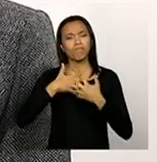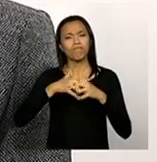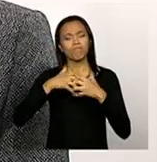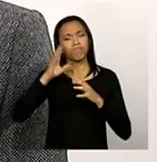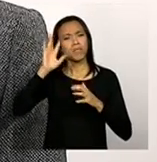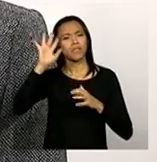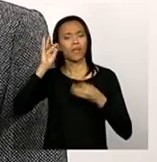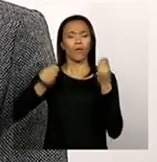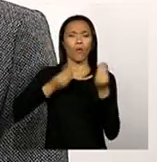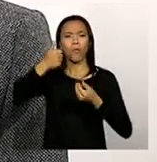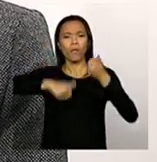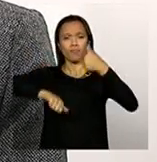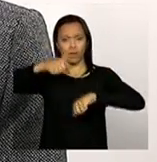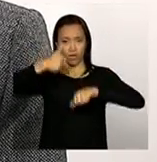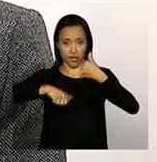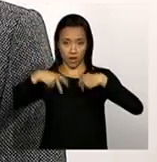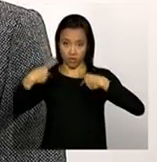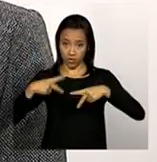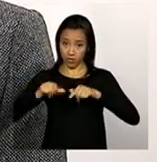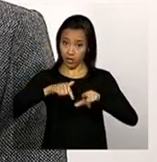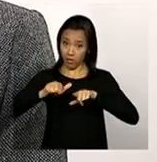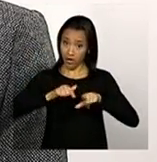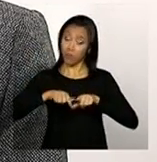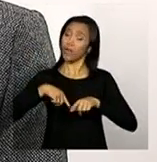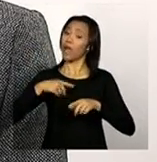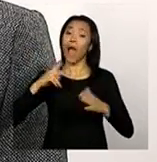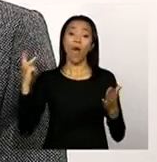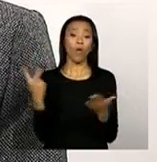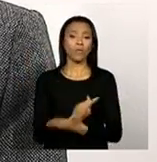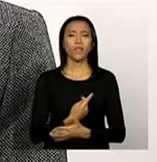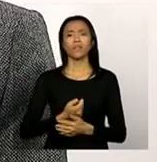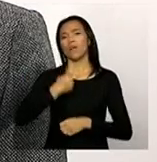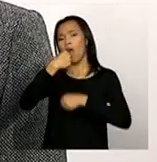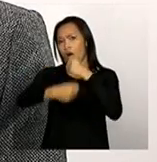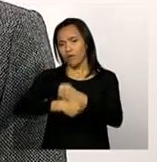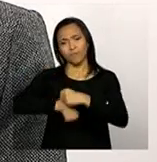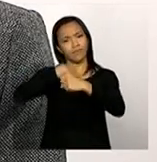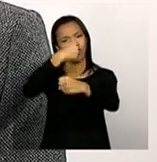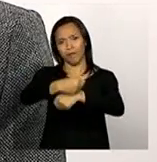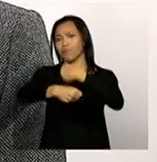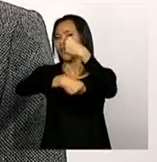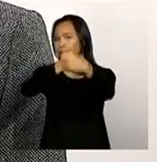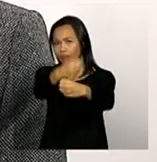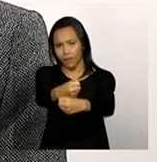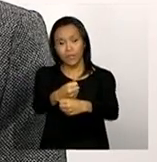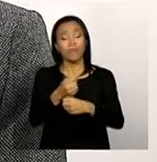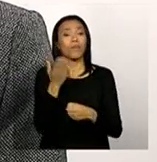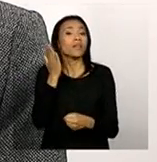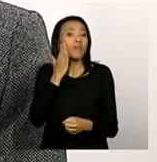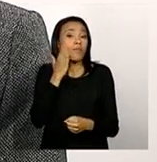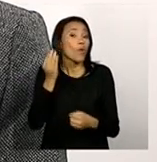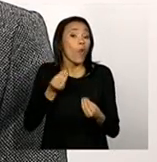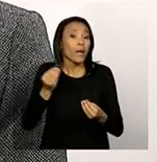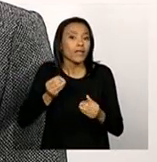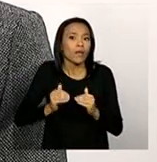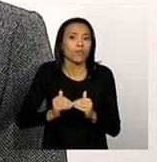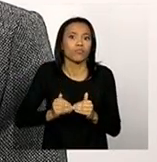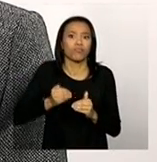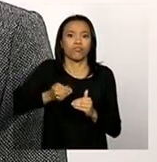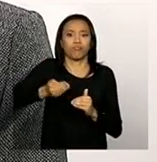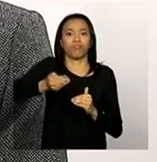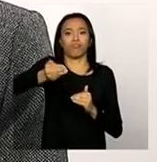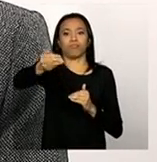E como eu mencionei, o censo ocorre todos os anos, então permite também acompanhar a própria evolução do sistema único de gestão social no